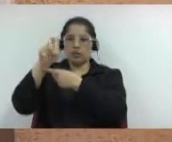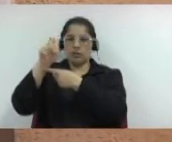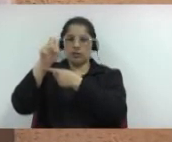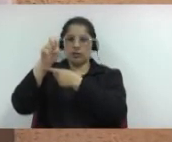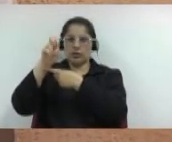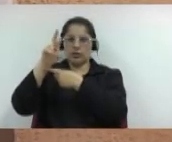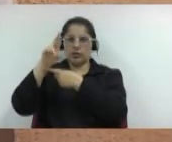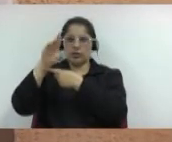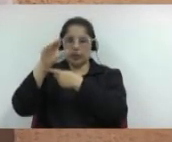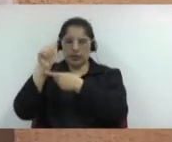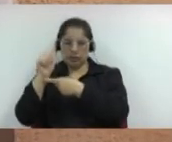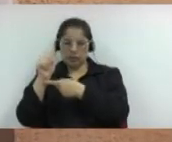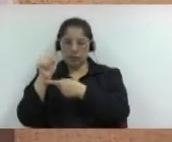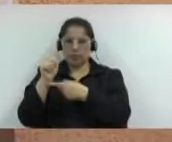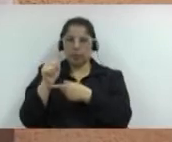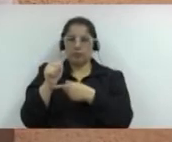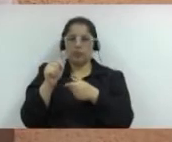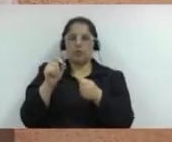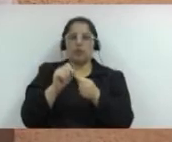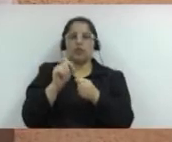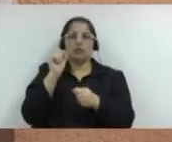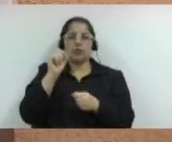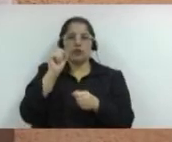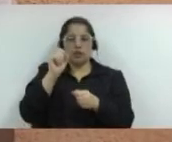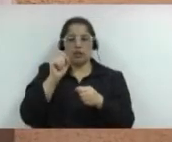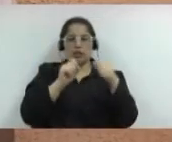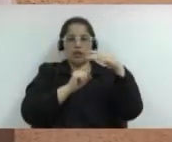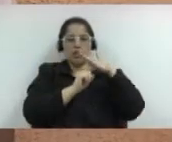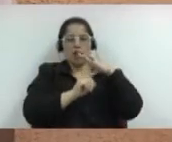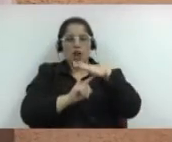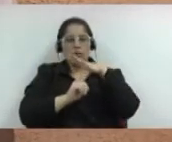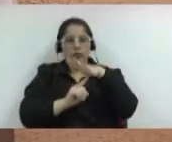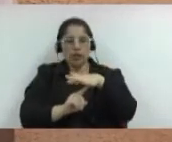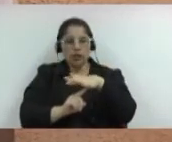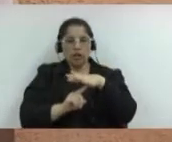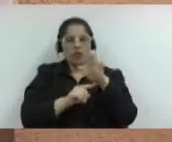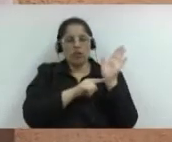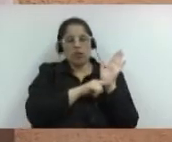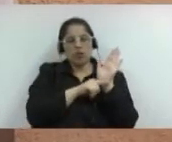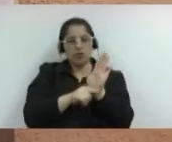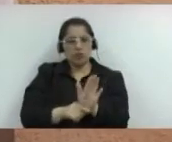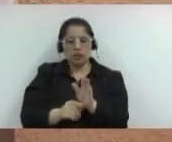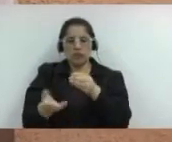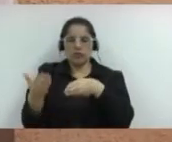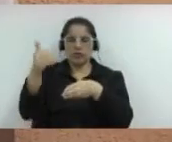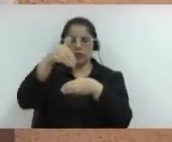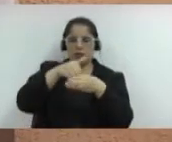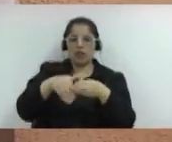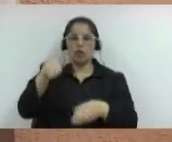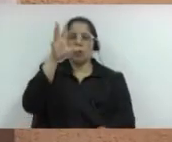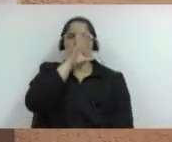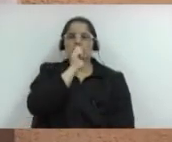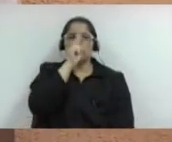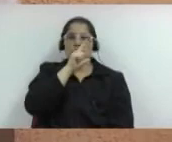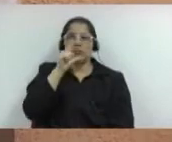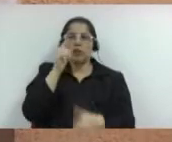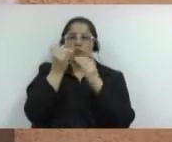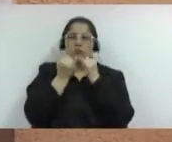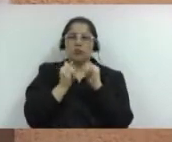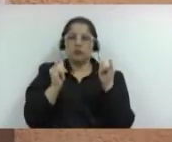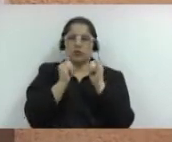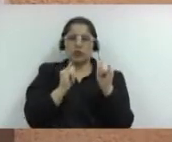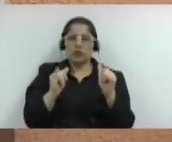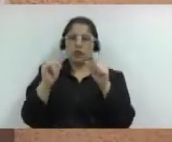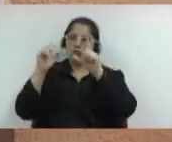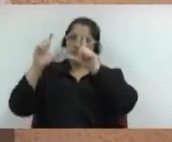tento fazer com que o pré-assentamento passe a fazer parte da nossa cidade, divulgando seu nome